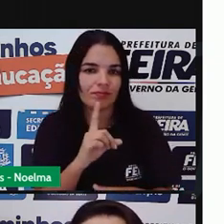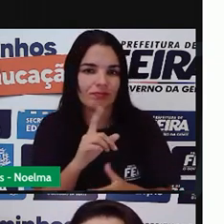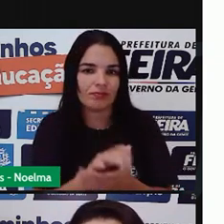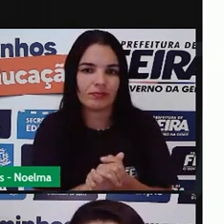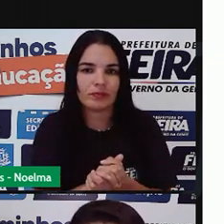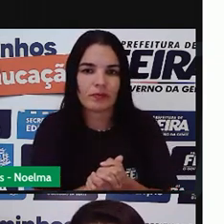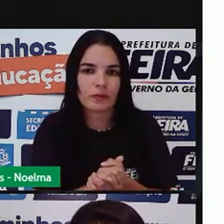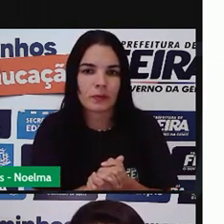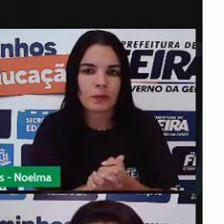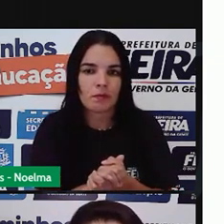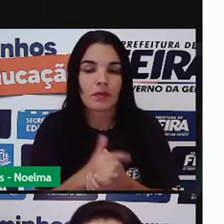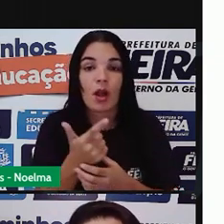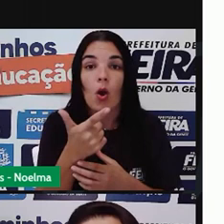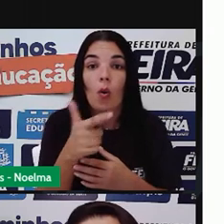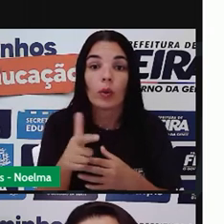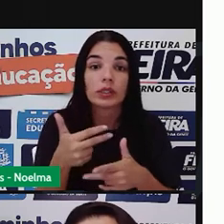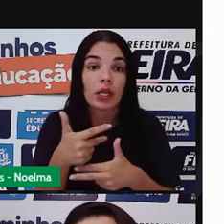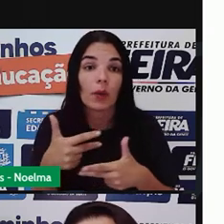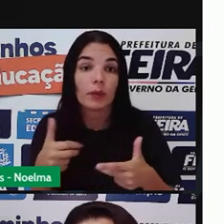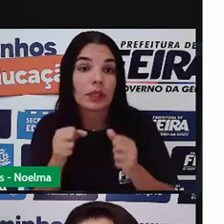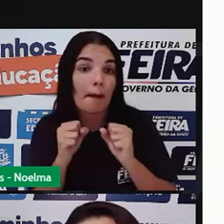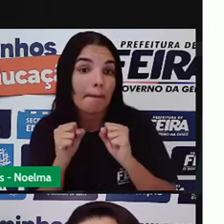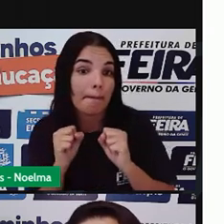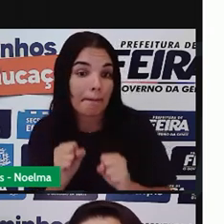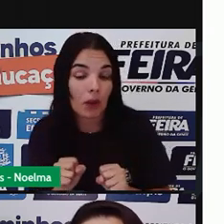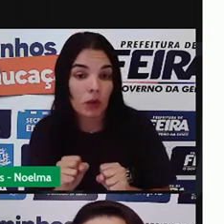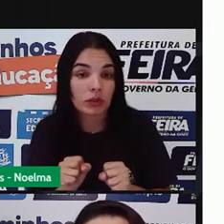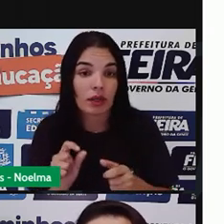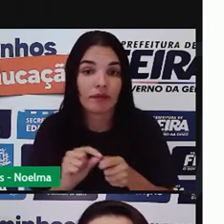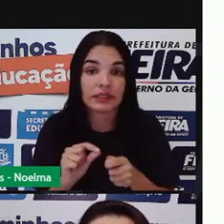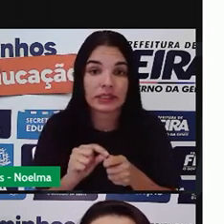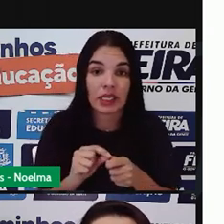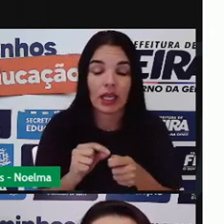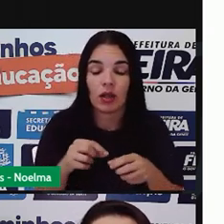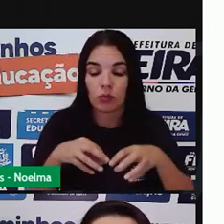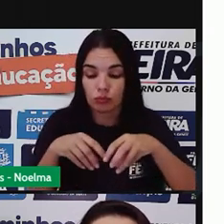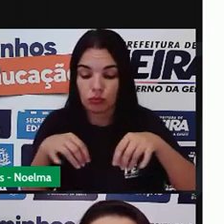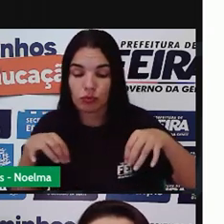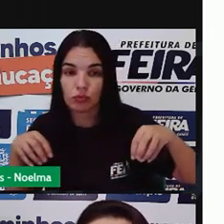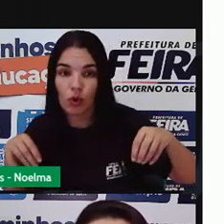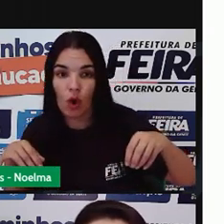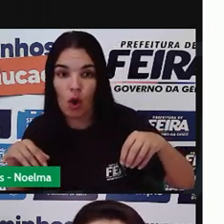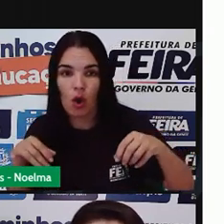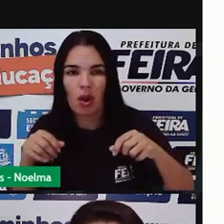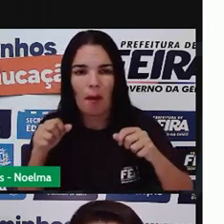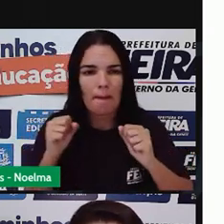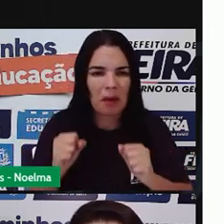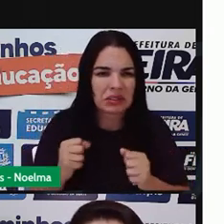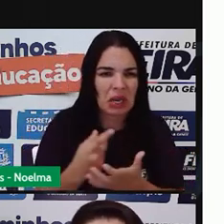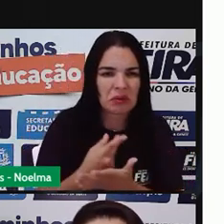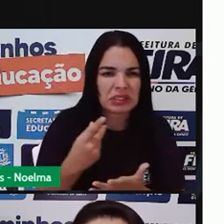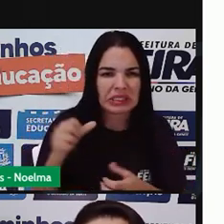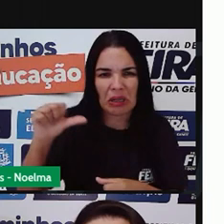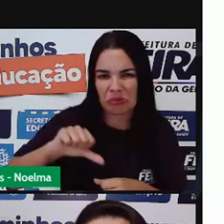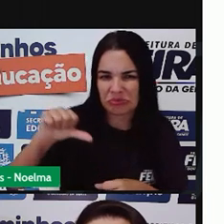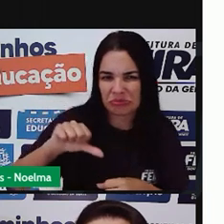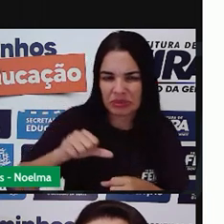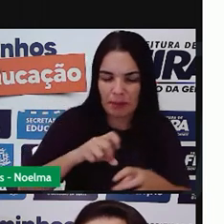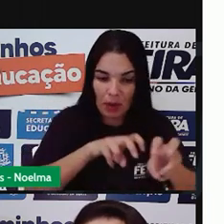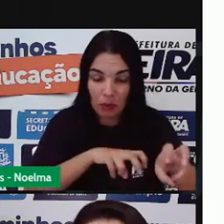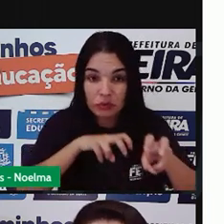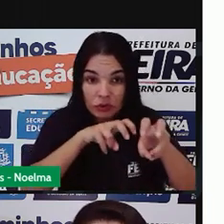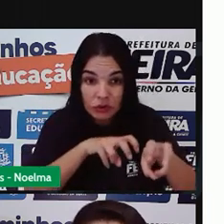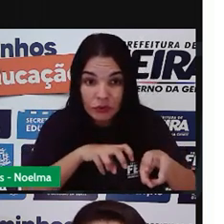Outro tipo de atividade que também pode fazer com que o solo se torne imprópico para o cultivo é a